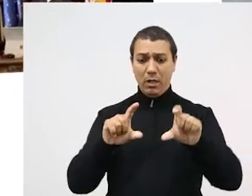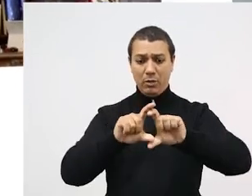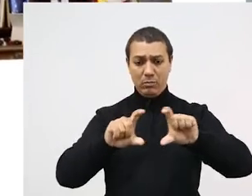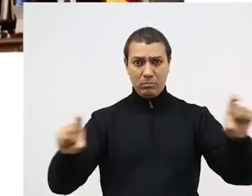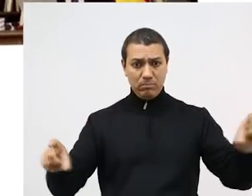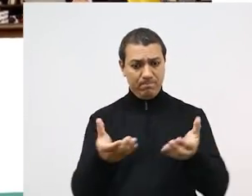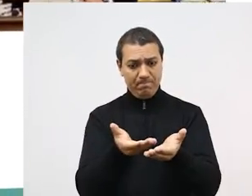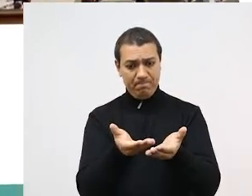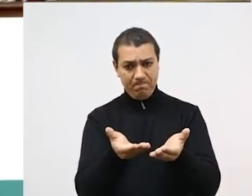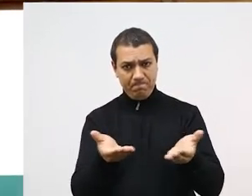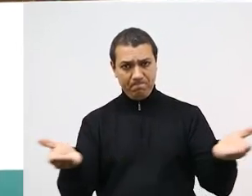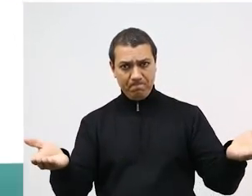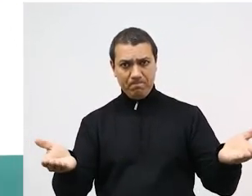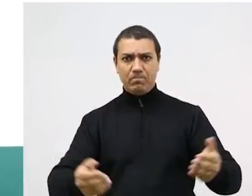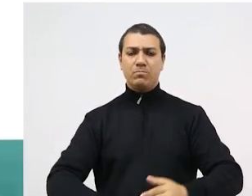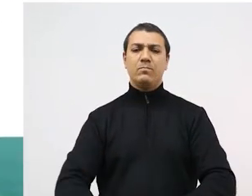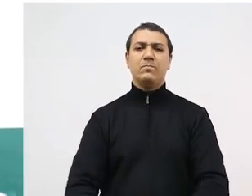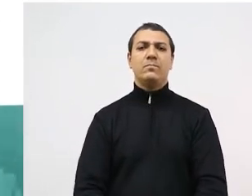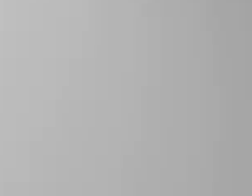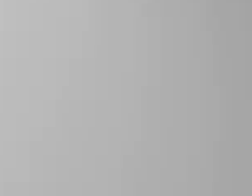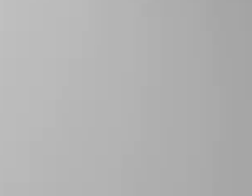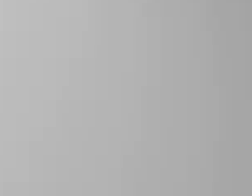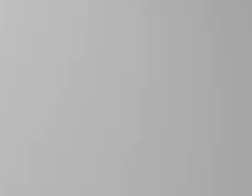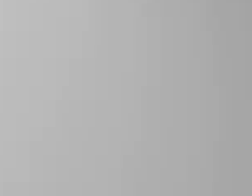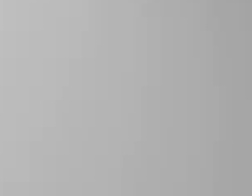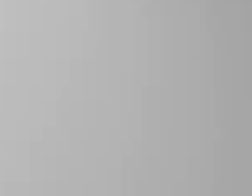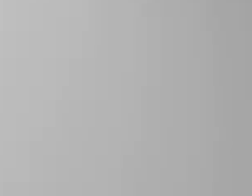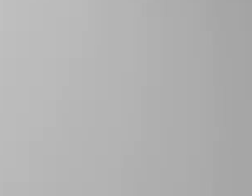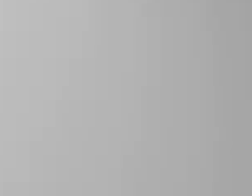.rs.gov.br